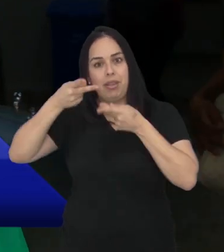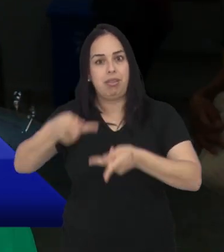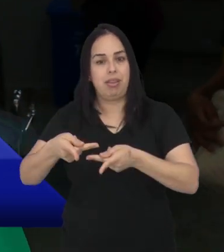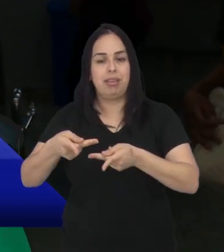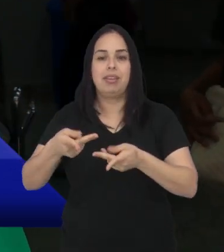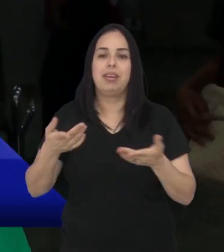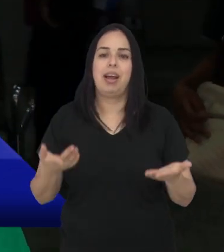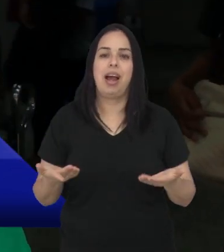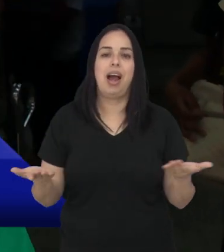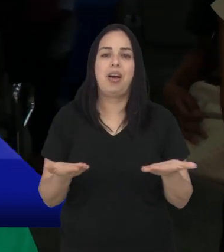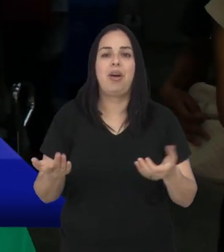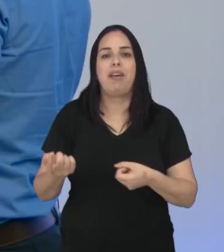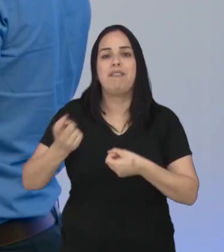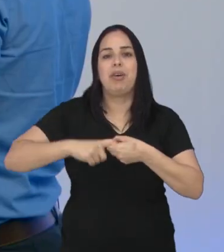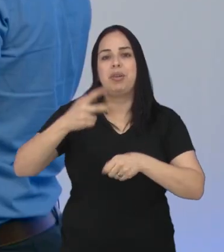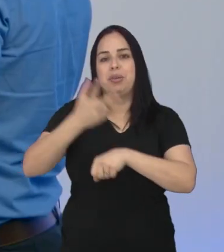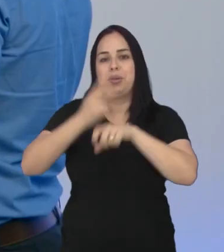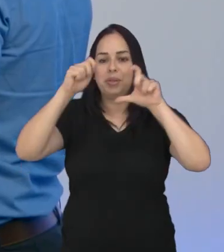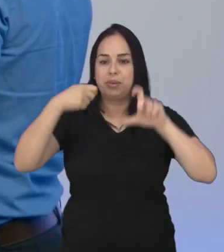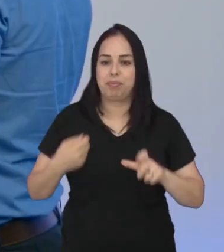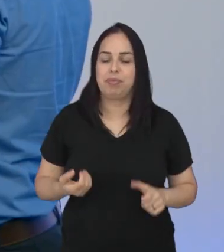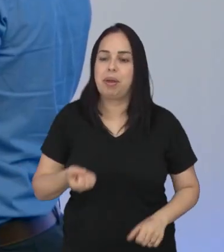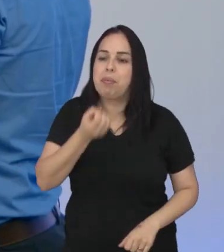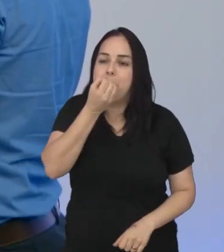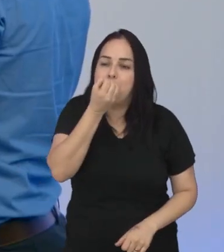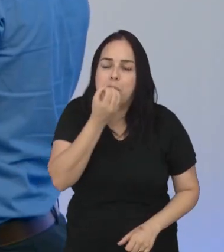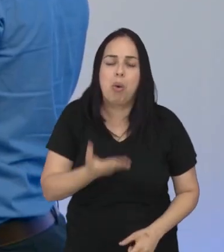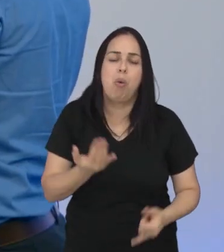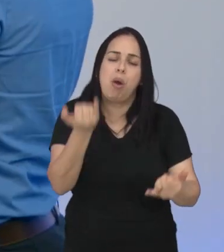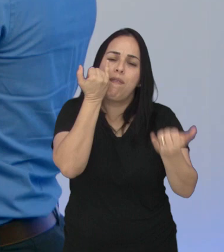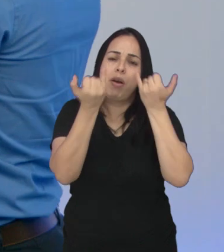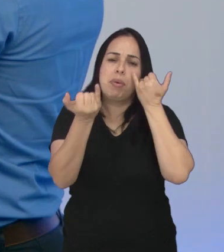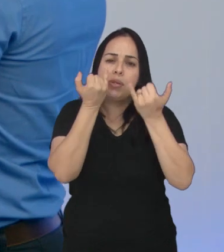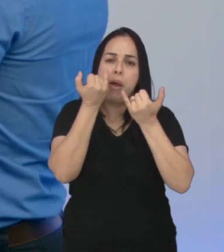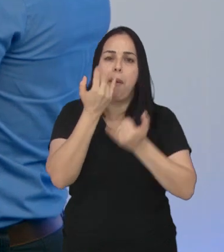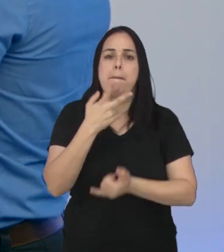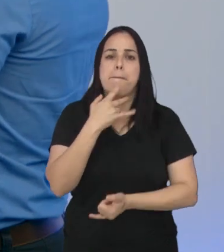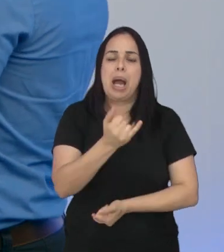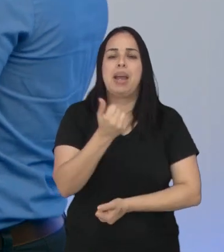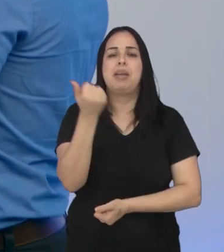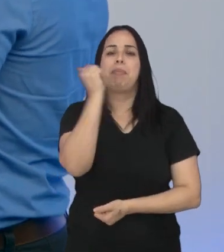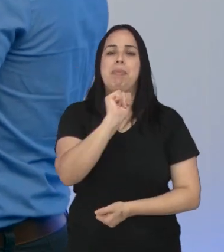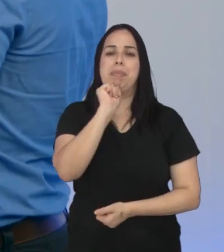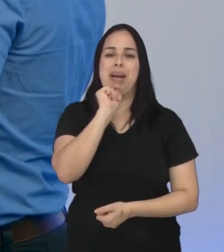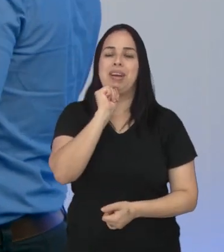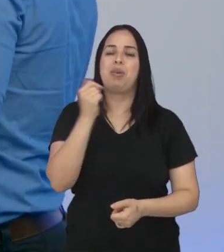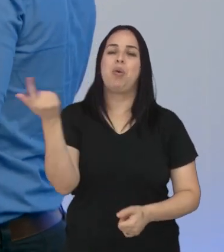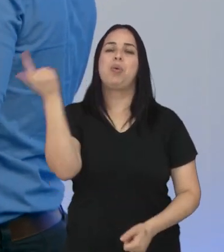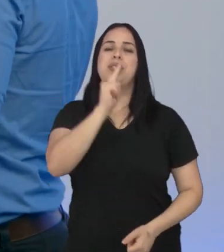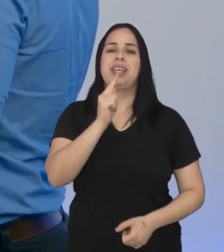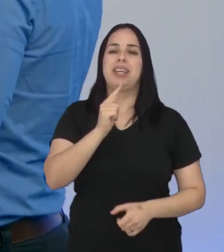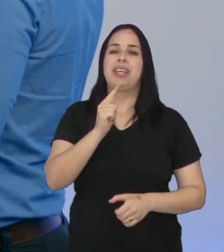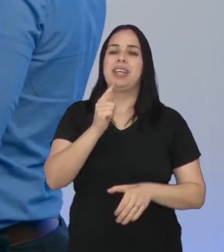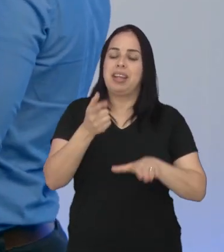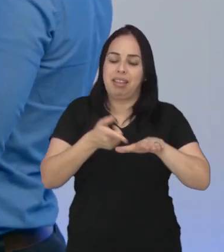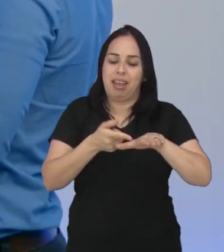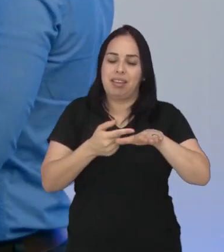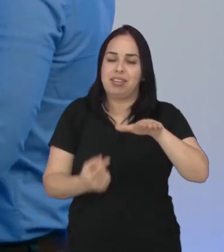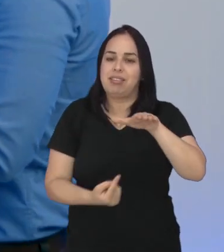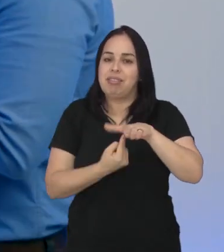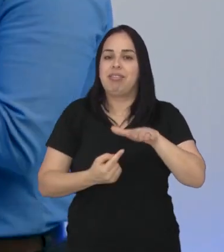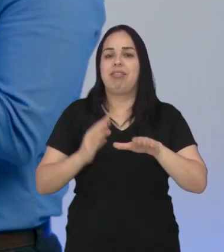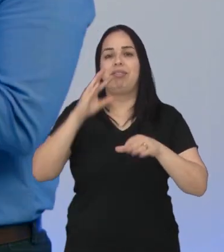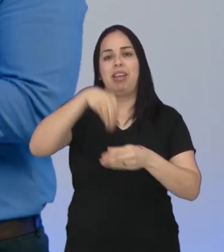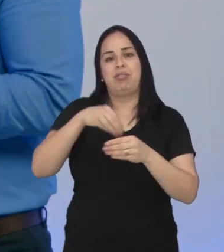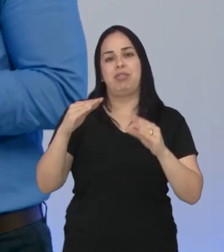vai até a casa do bebê. É com você aí no estúdio. Boa notícia mesmo, Vanessa, os pais poderem ter acesso ao teste em casa.